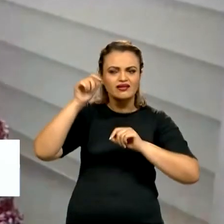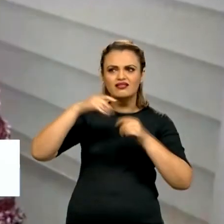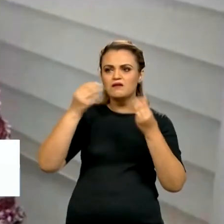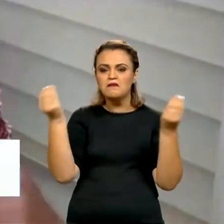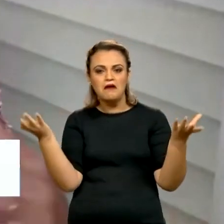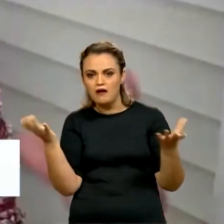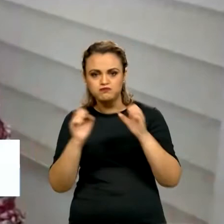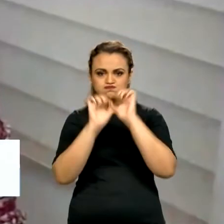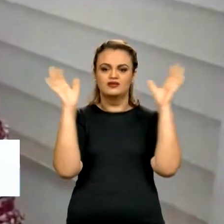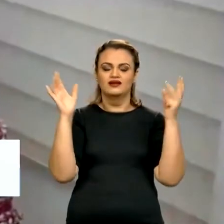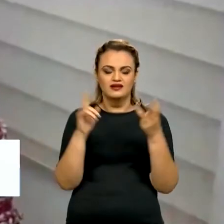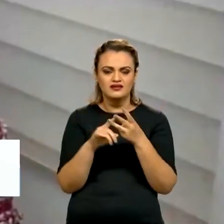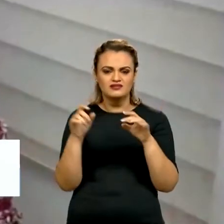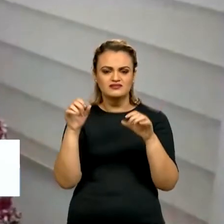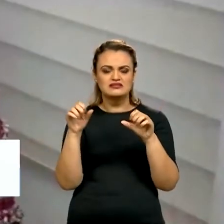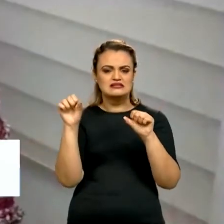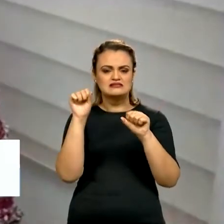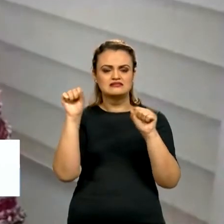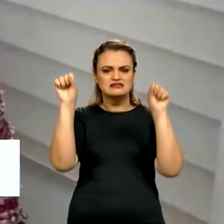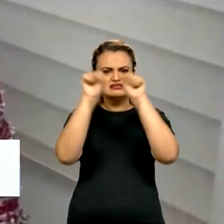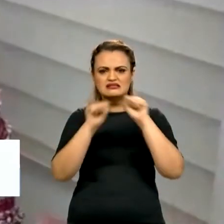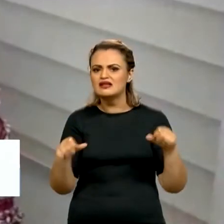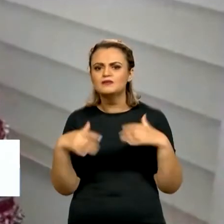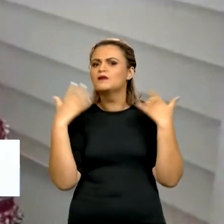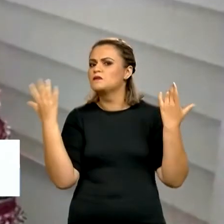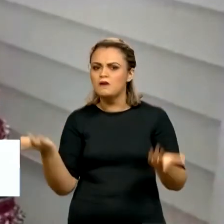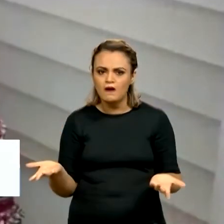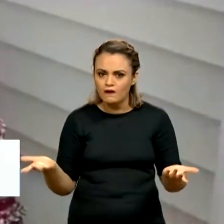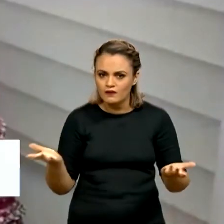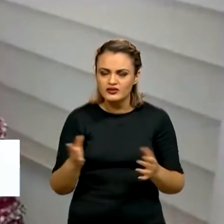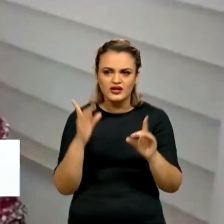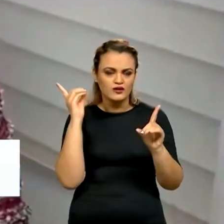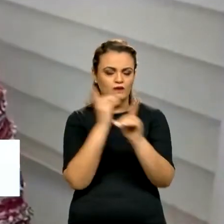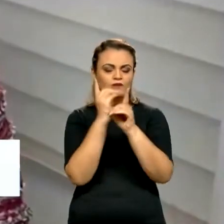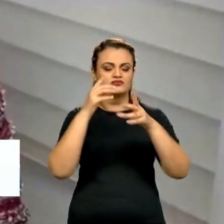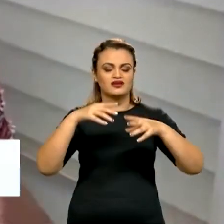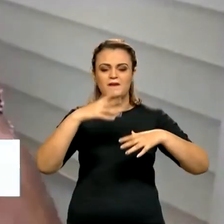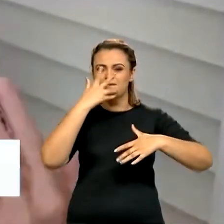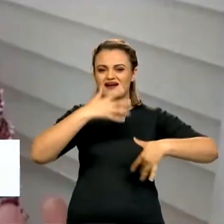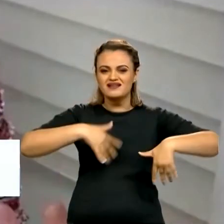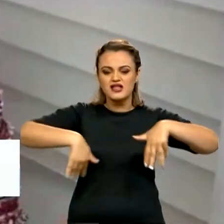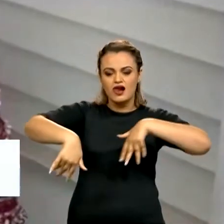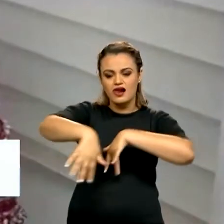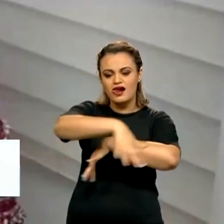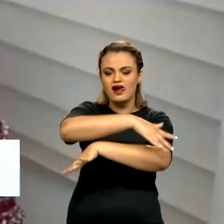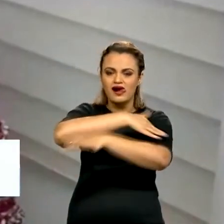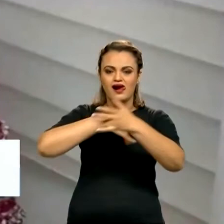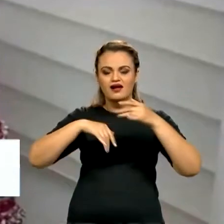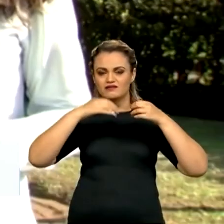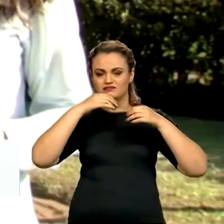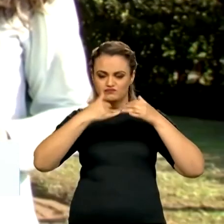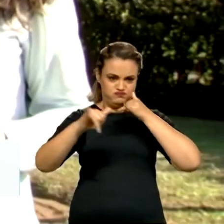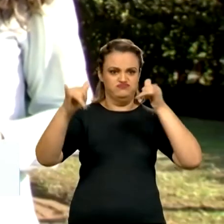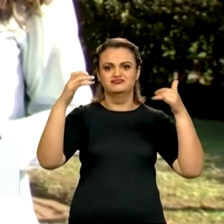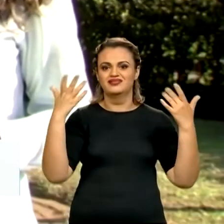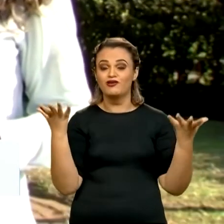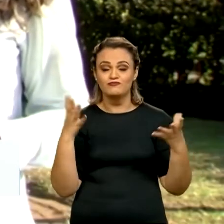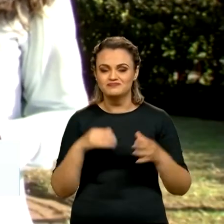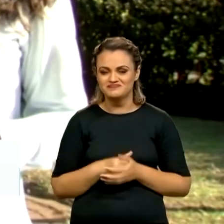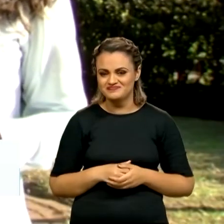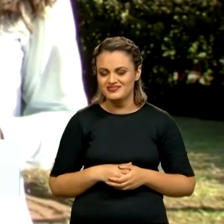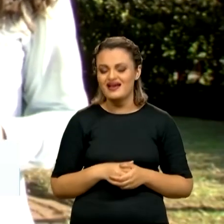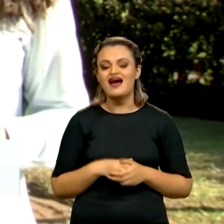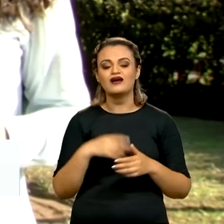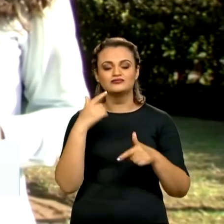explodem? São as estrelas de nêutrons que se encontram e acabam fazendo uma dança e emitem ondas gravitacionais. O trabalho da